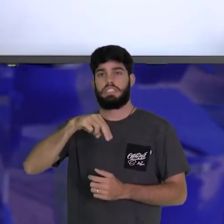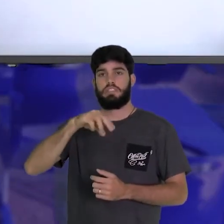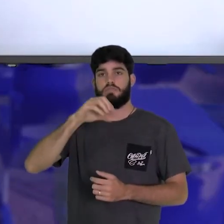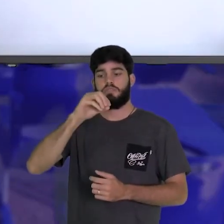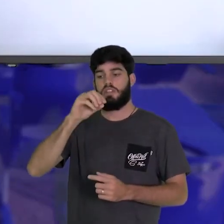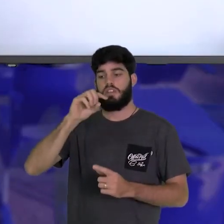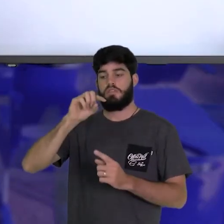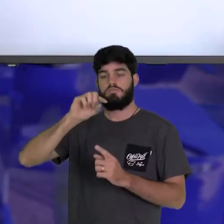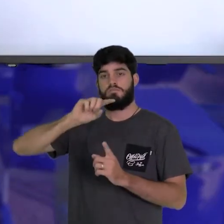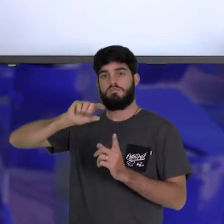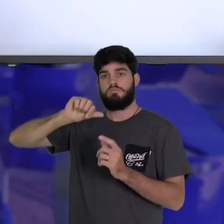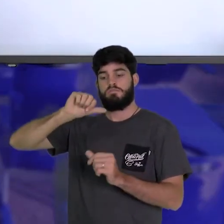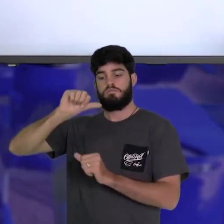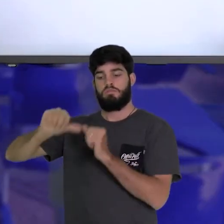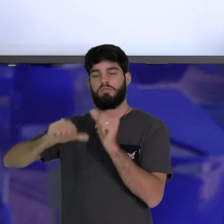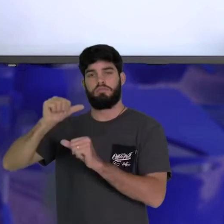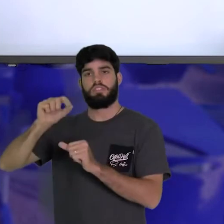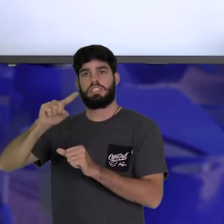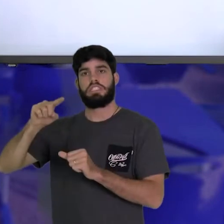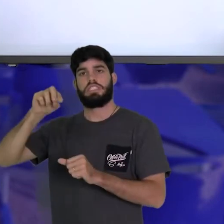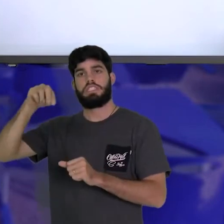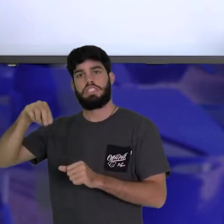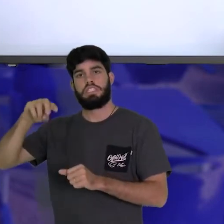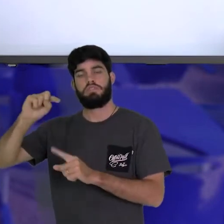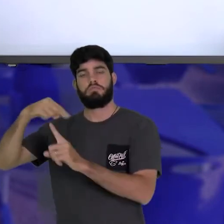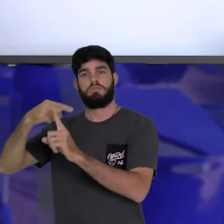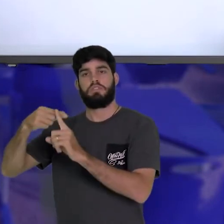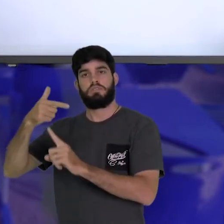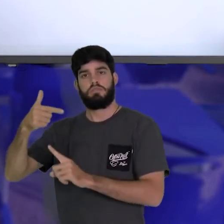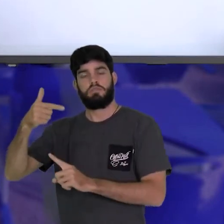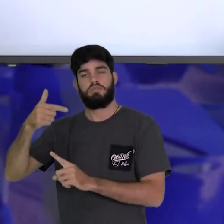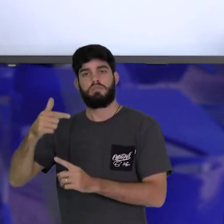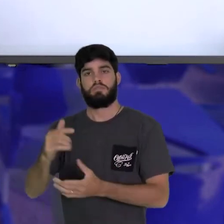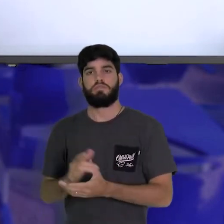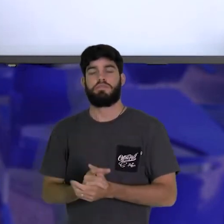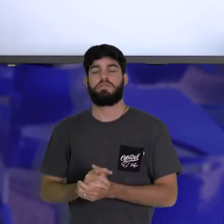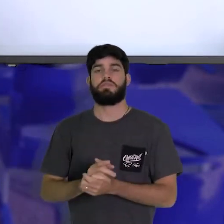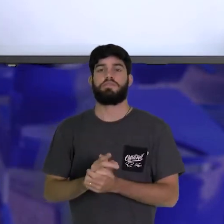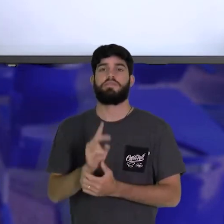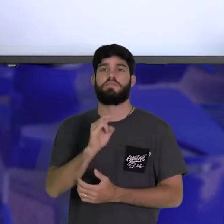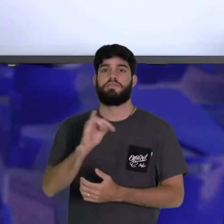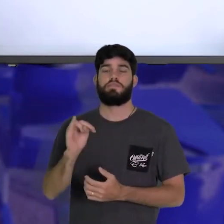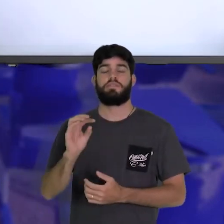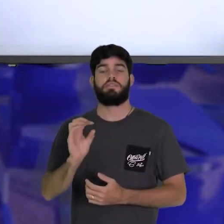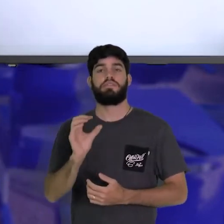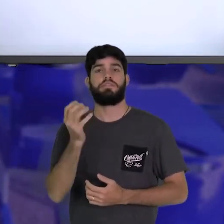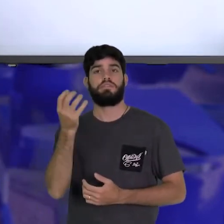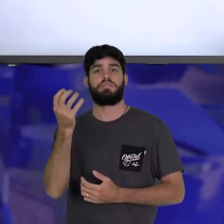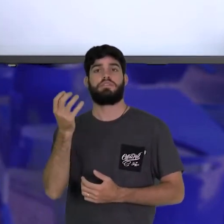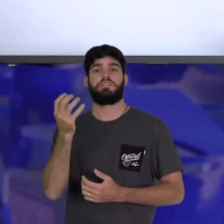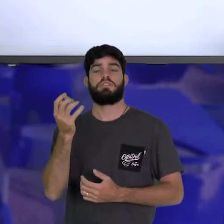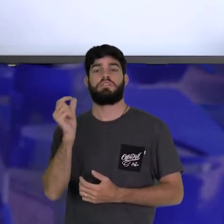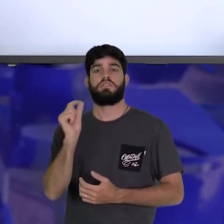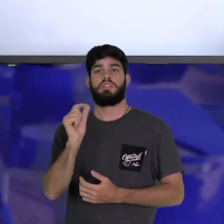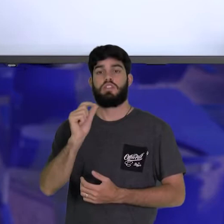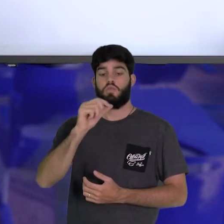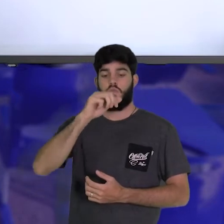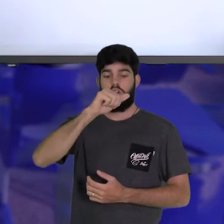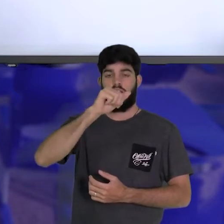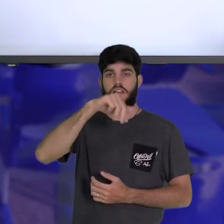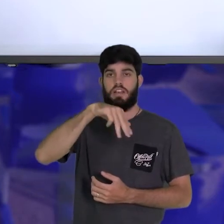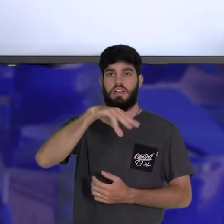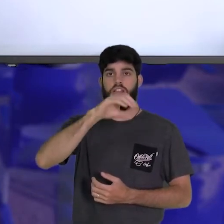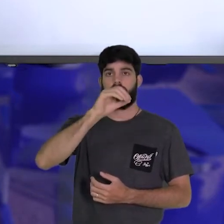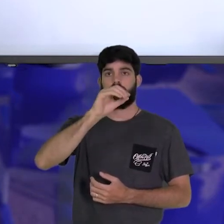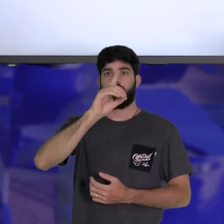dois, é a oxidação. Isso aqui vai acontecer no ânodo. Ânodo é o